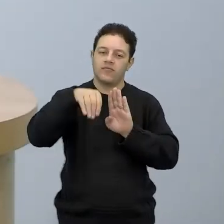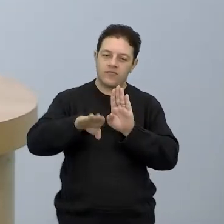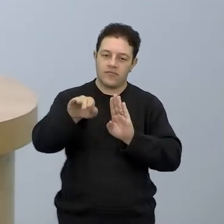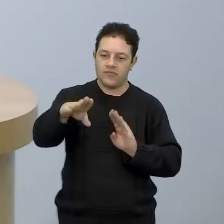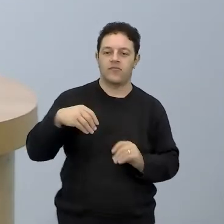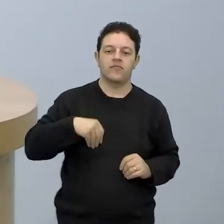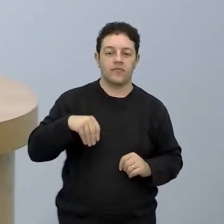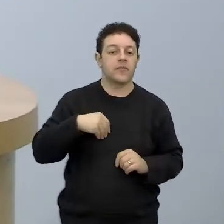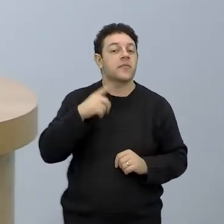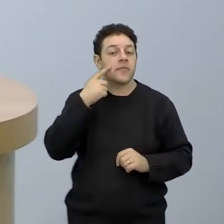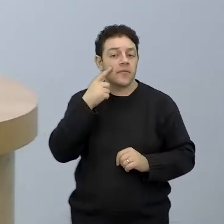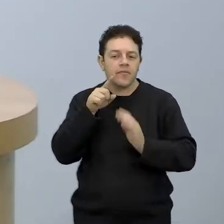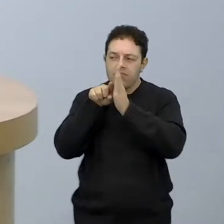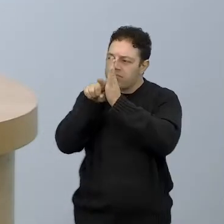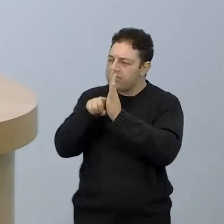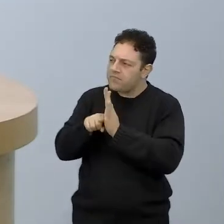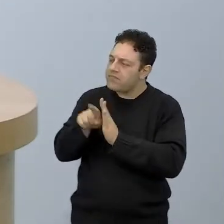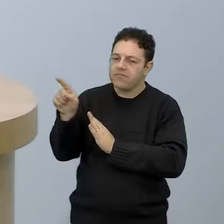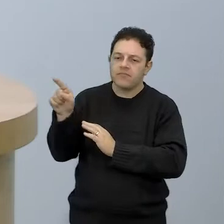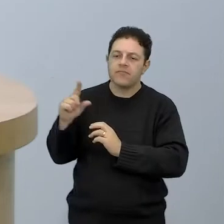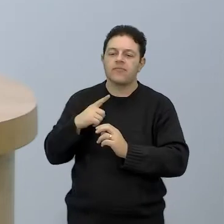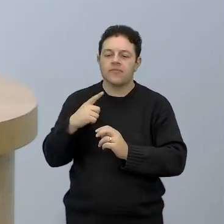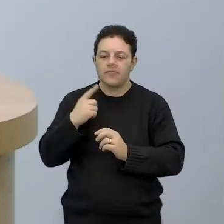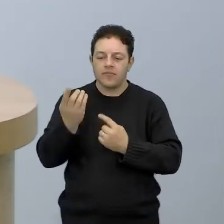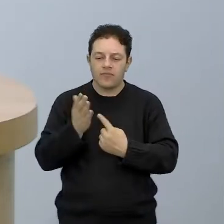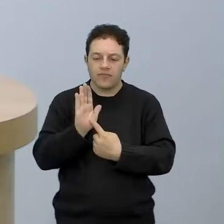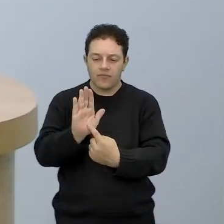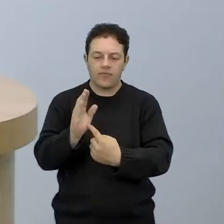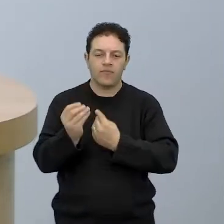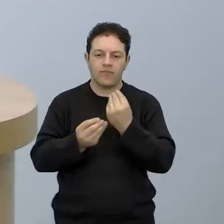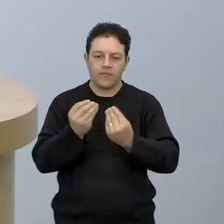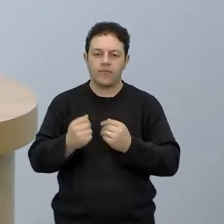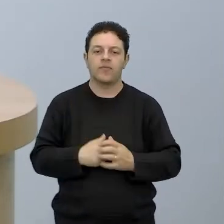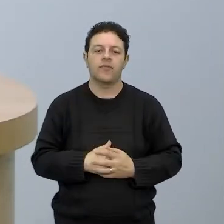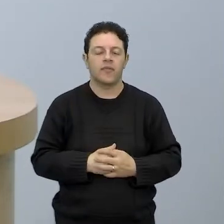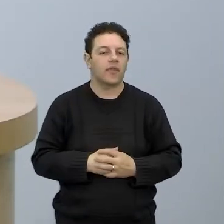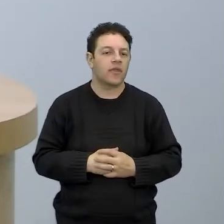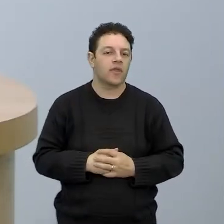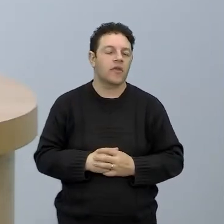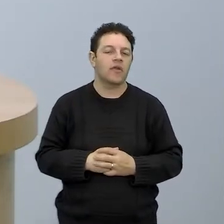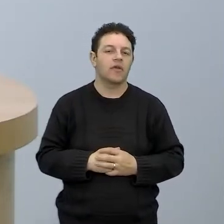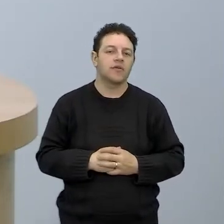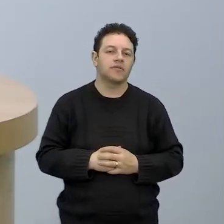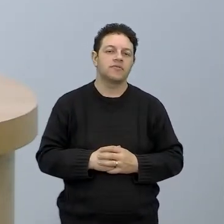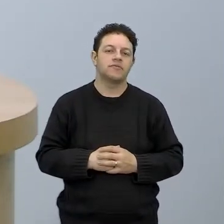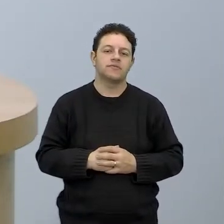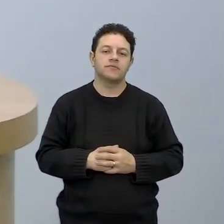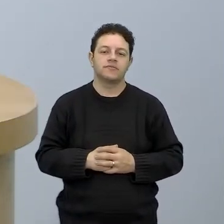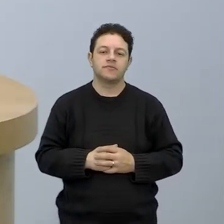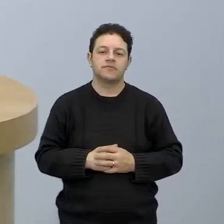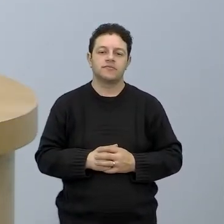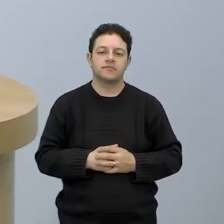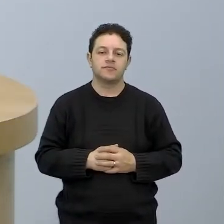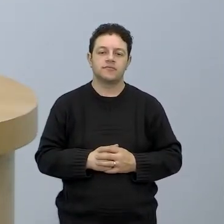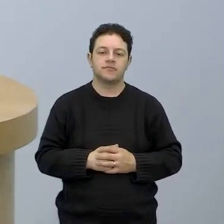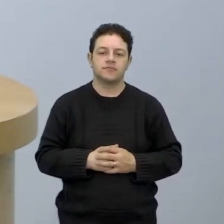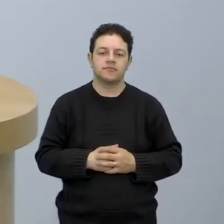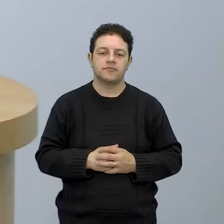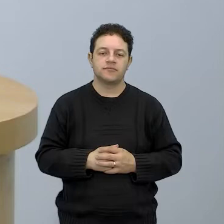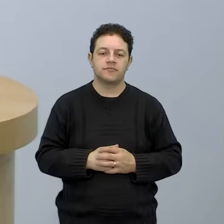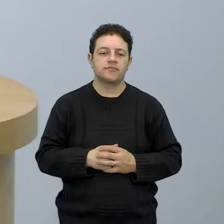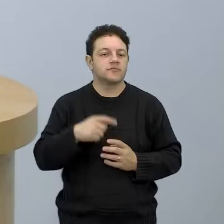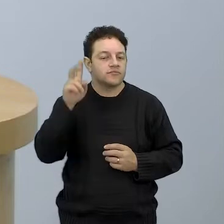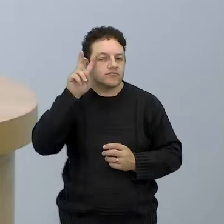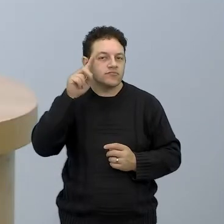vou ver se tem aí uma telinha em branco, deixa eu pegar aqui, pra gente, deixa eu ver se eu lembro como